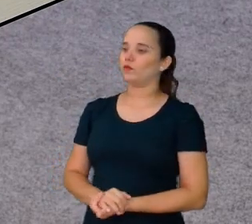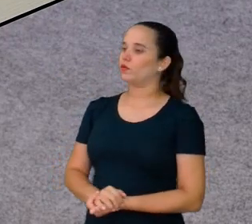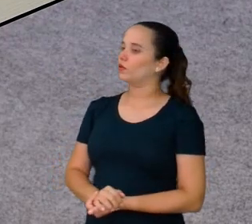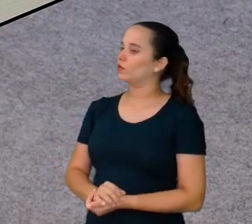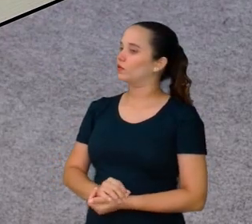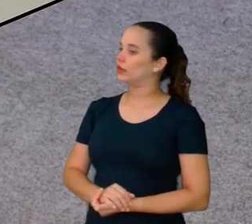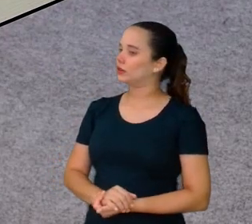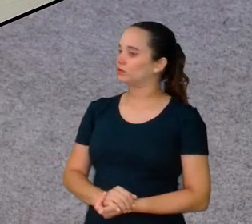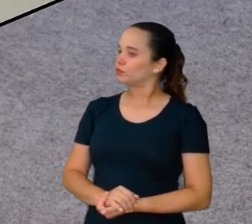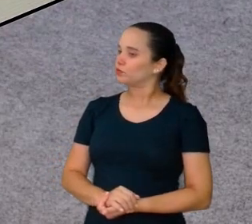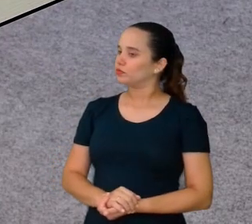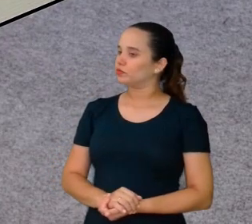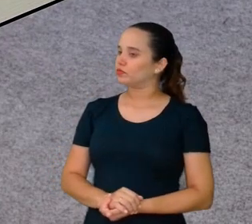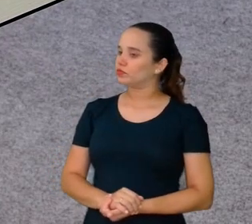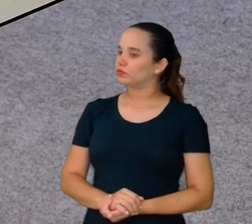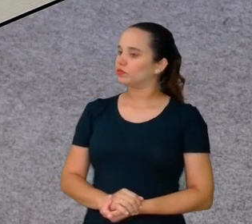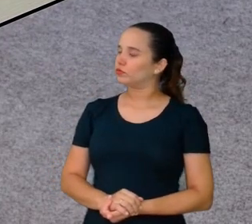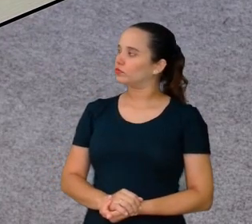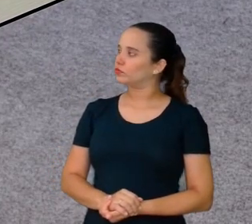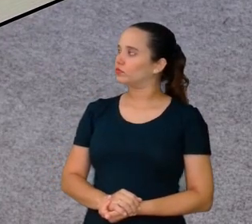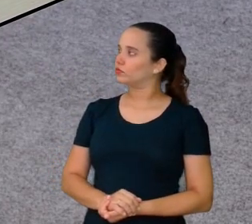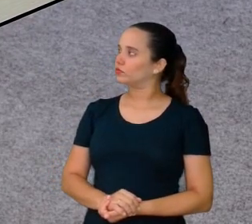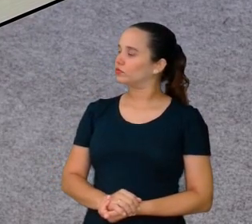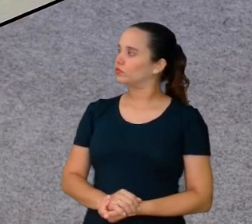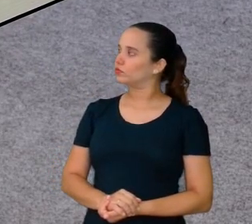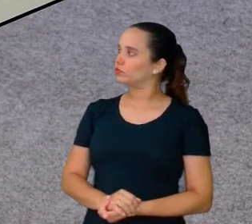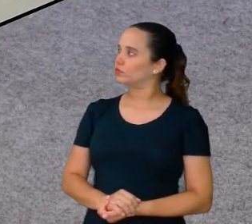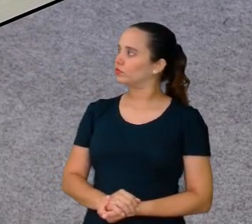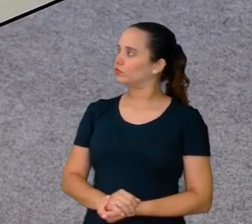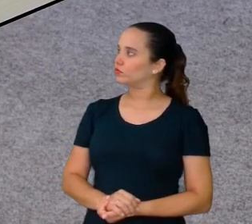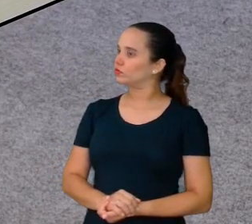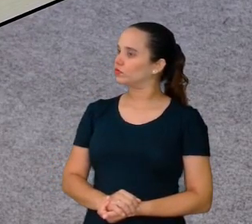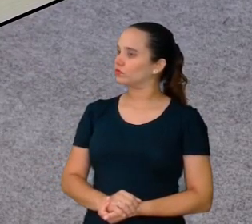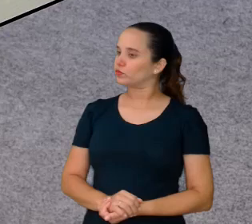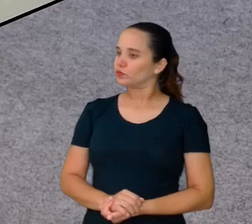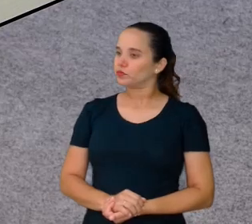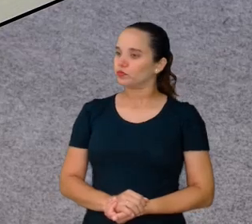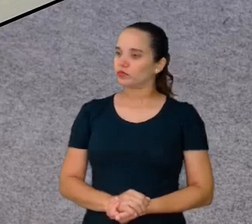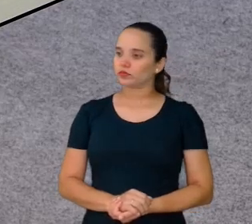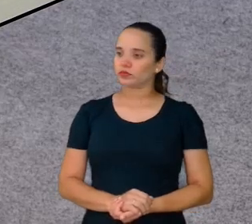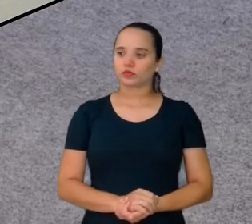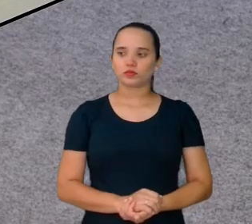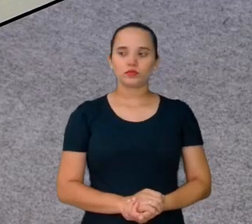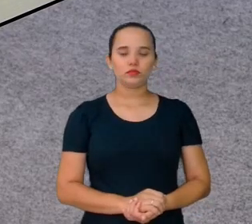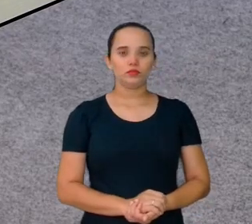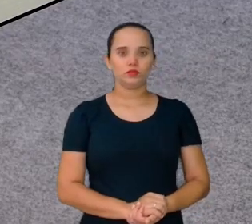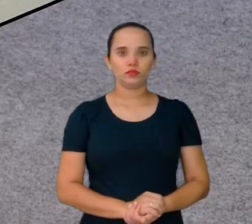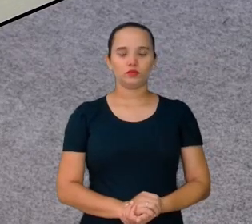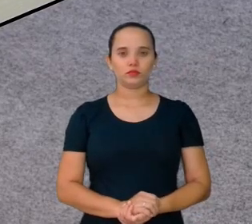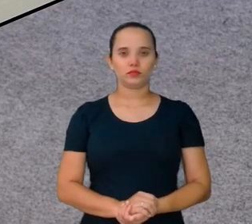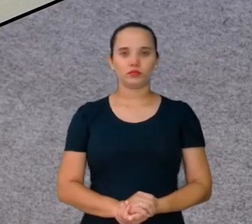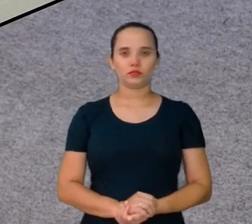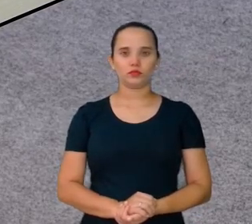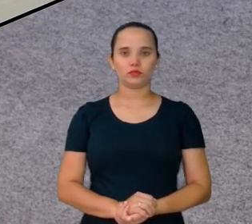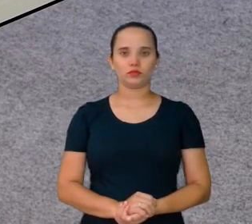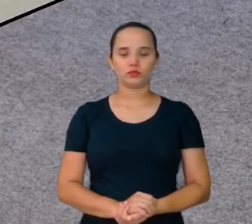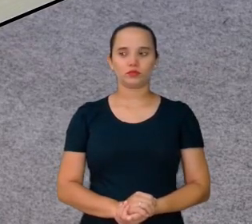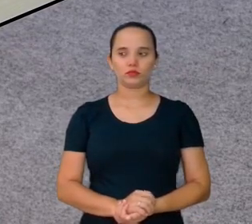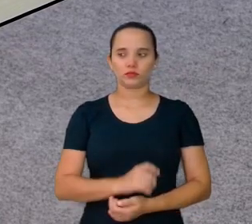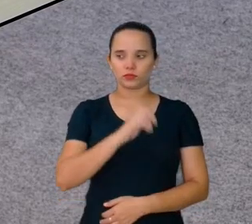Deixa eu só afastar um pouquinho só esse outro. 1, 2, 3,